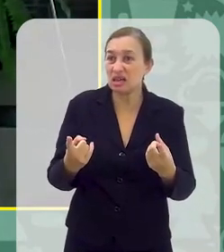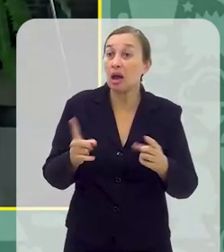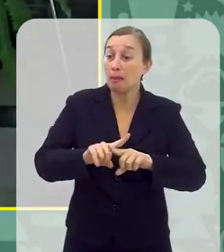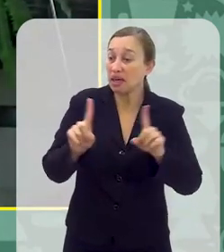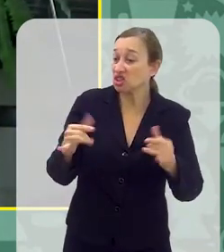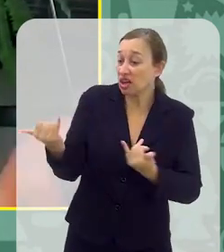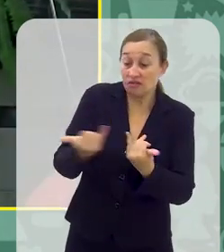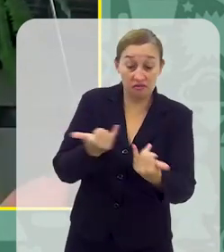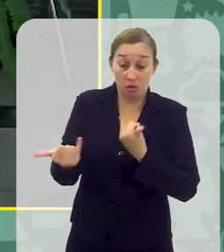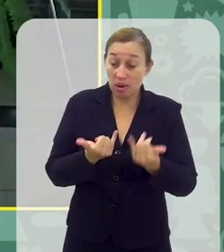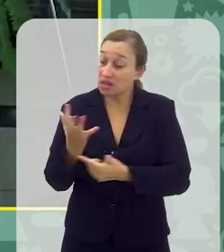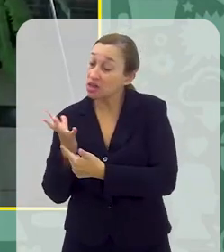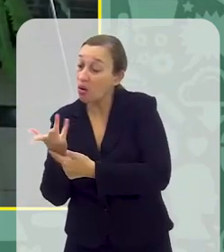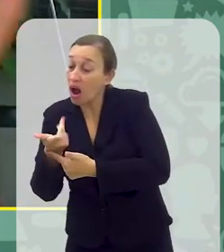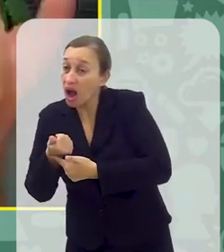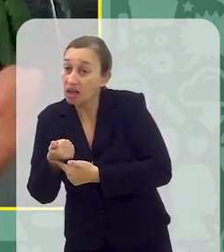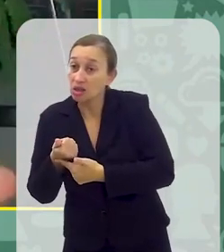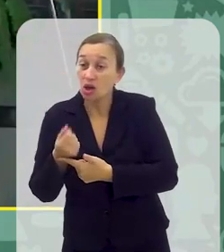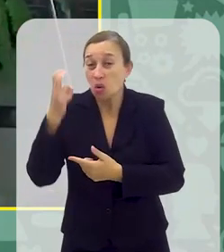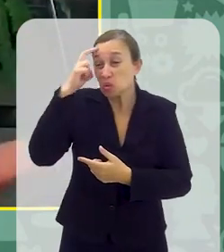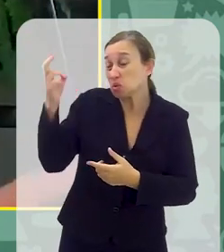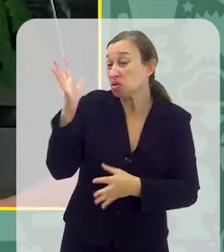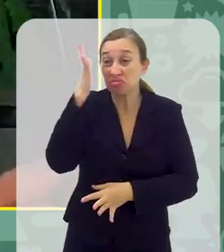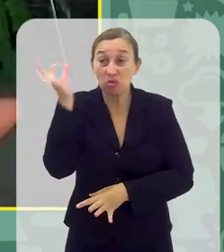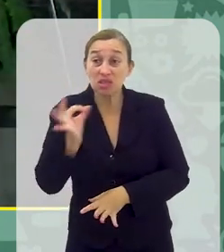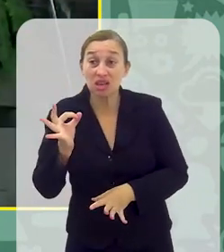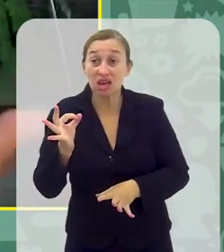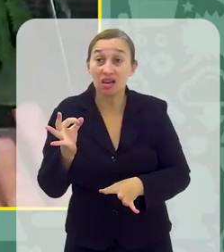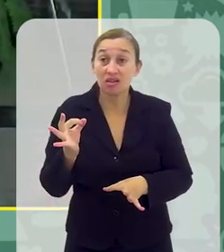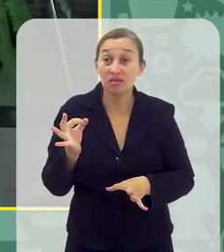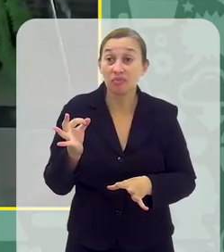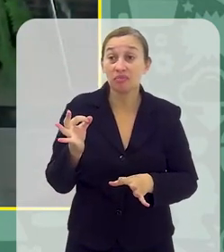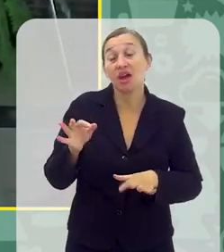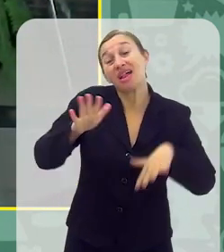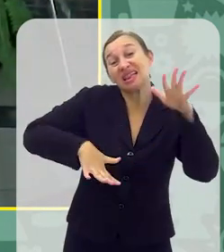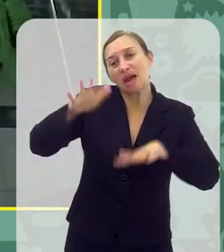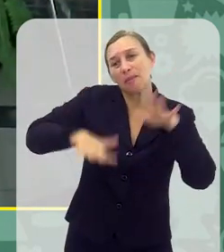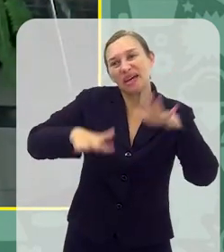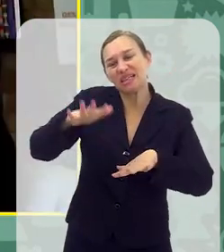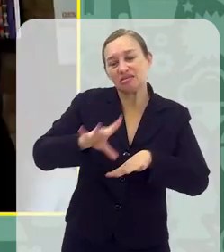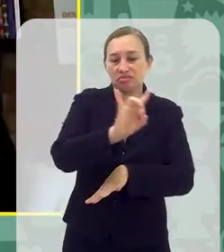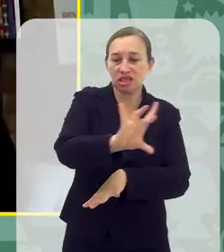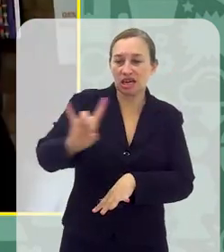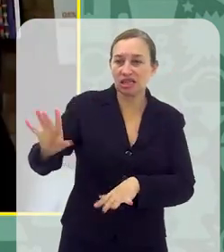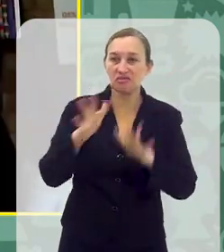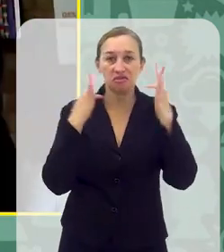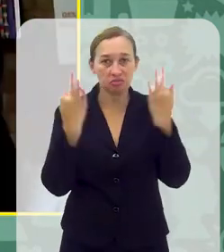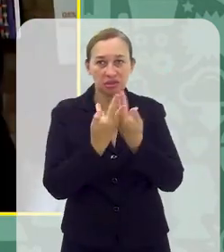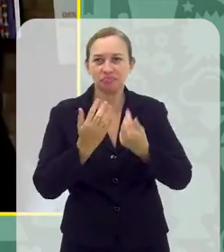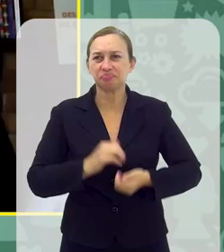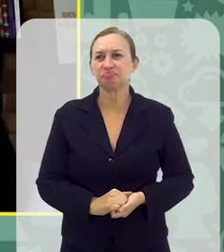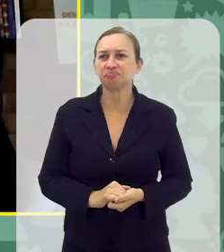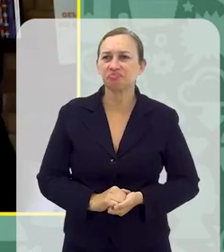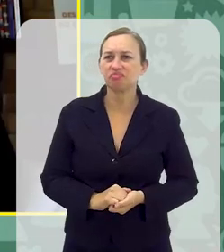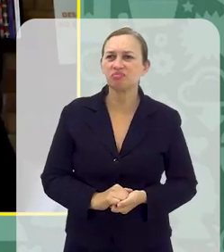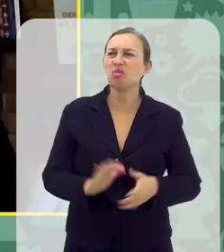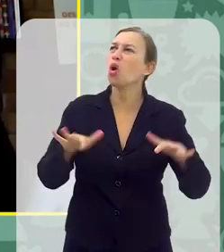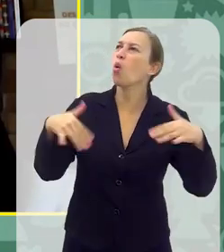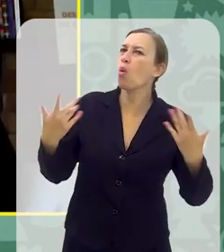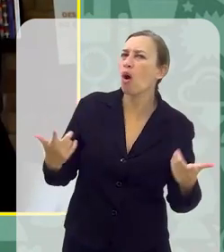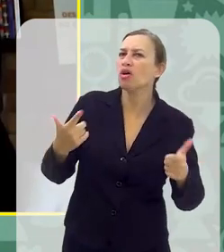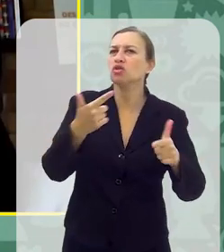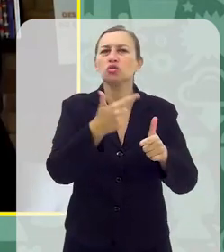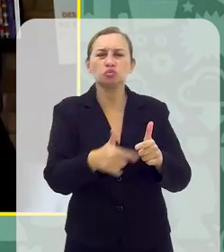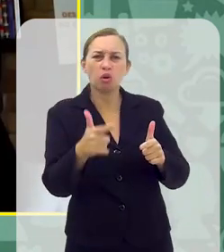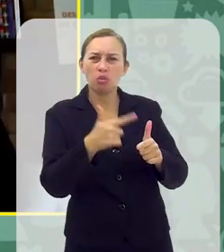arte, que traga cultura, que traga desenvolvimento, não sei Aí eu acho que vai depender muito do contexto de cada família E quais os